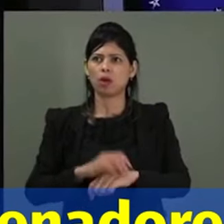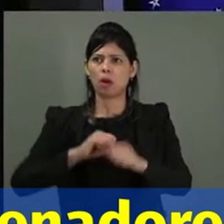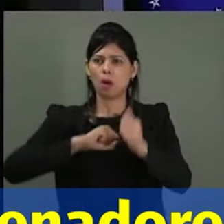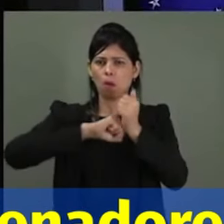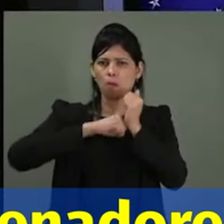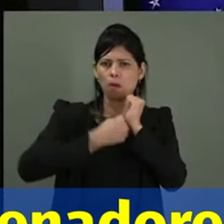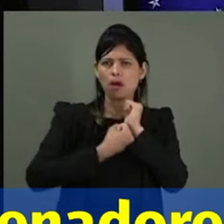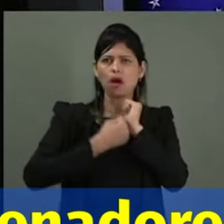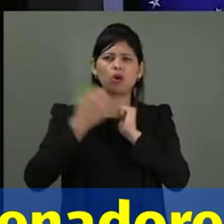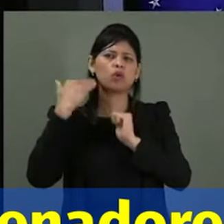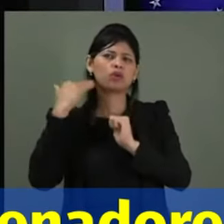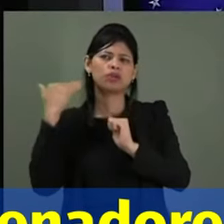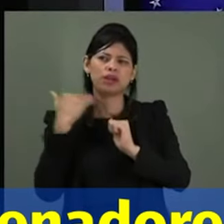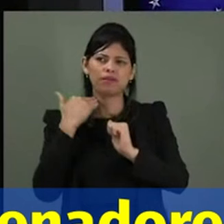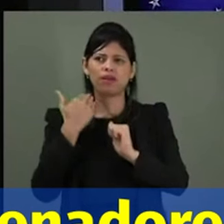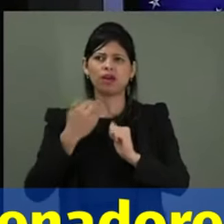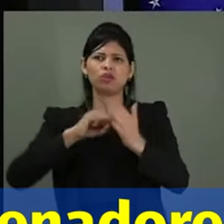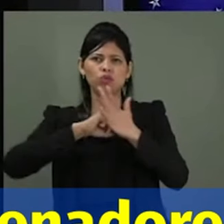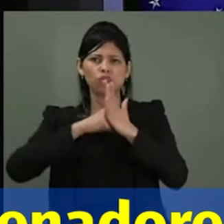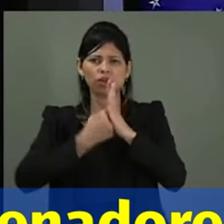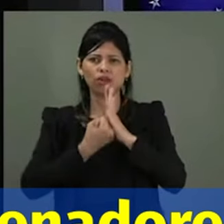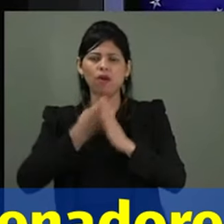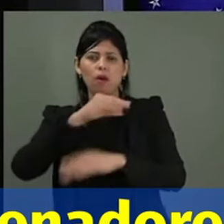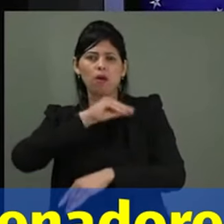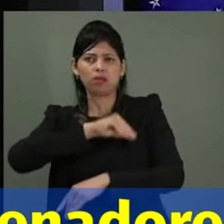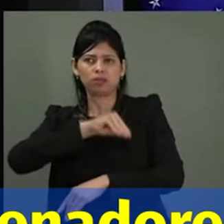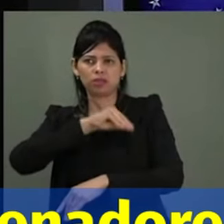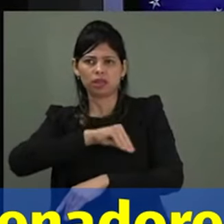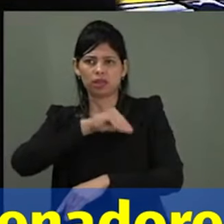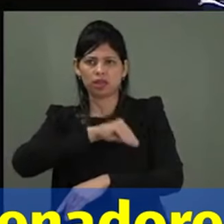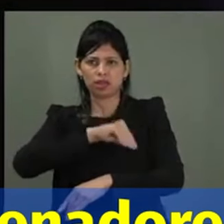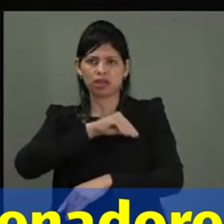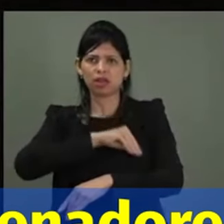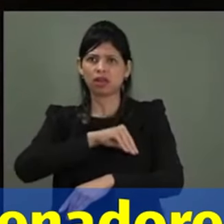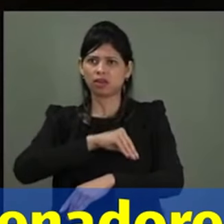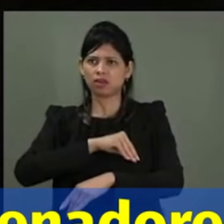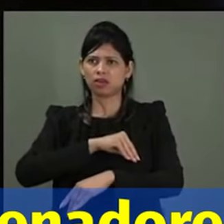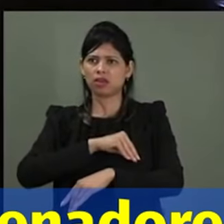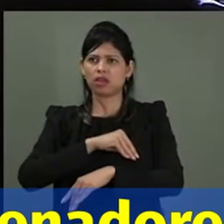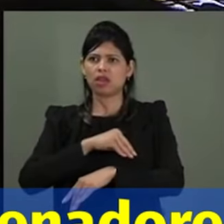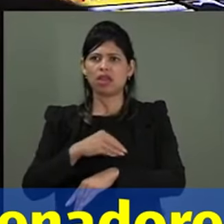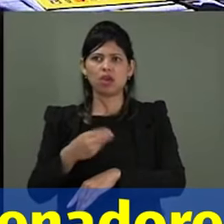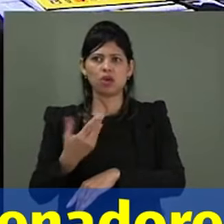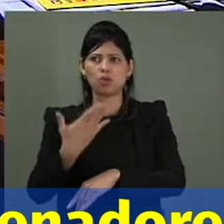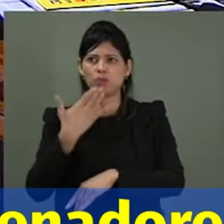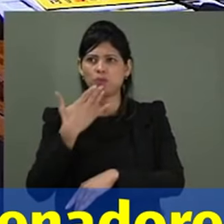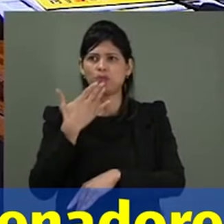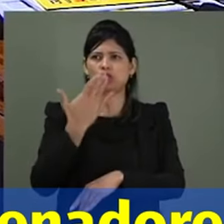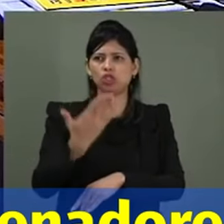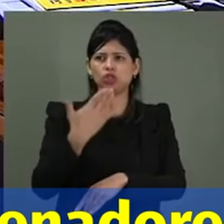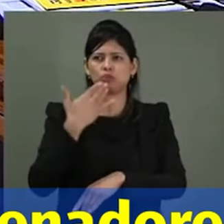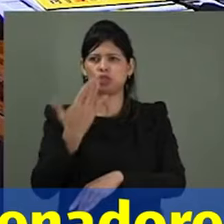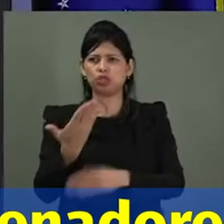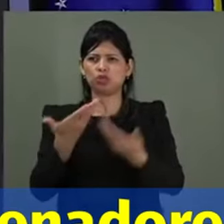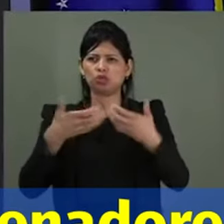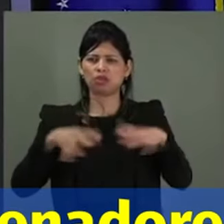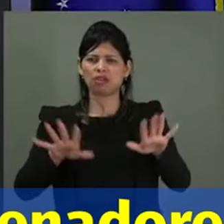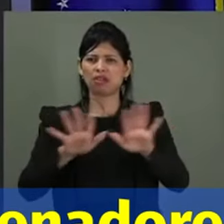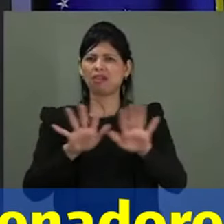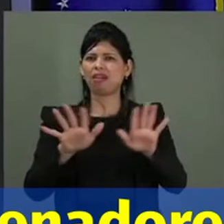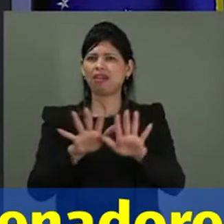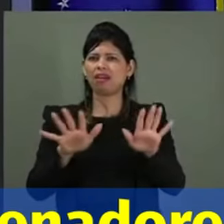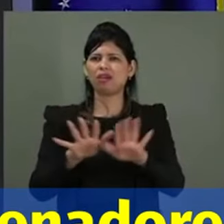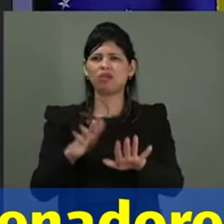E eu não sou daquele tipo de pessoa que pede, sabe, doutor? Eu não gosto de pedir nada a ninguém. Eu não estou